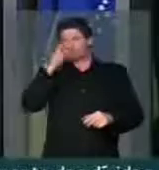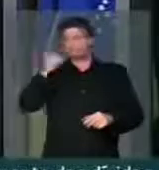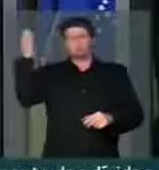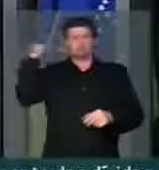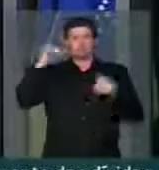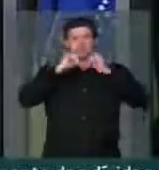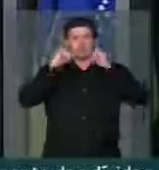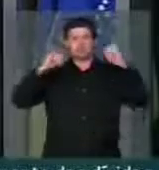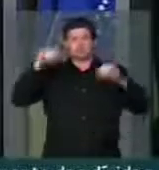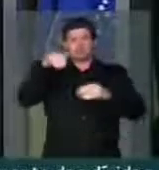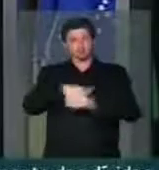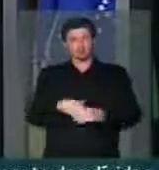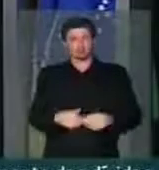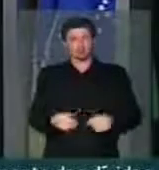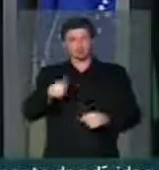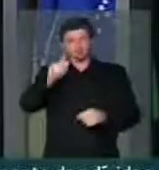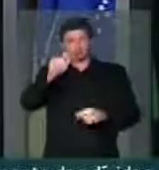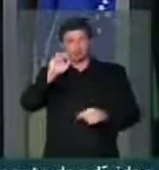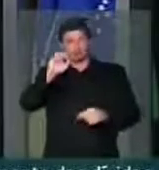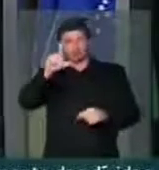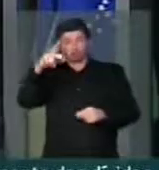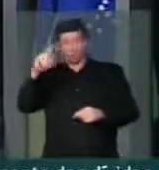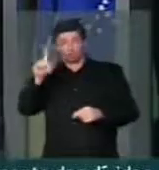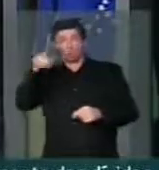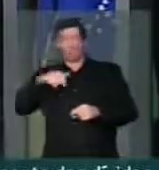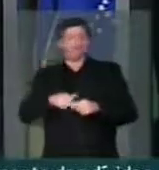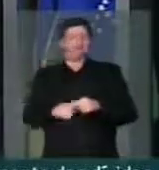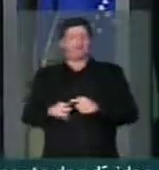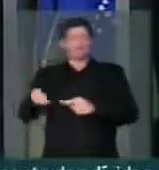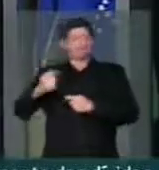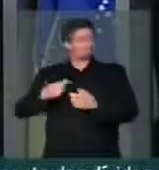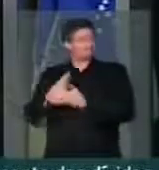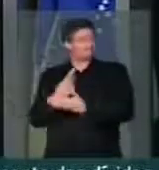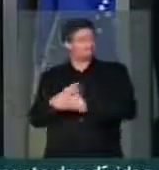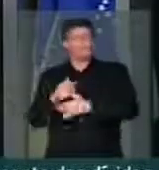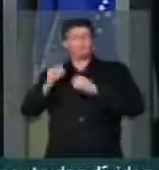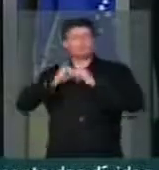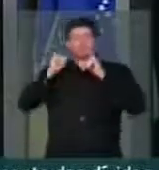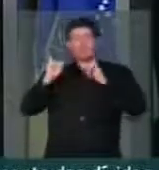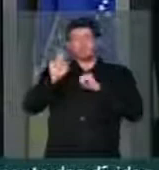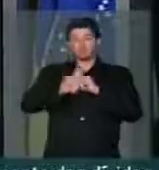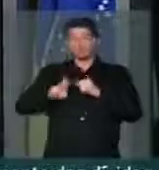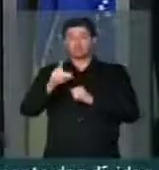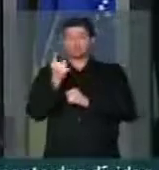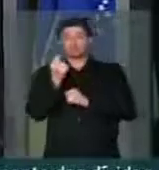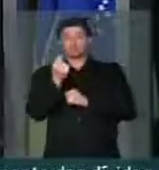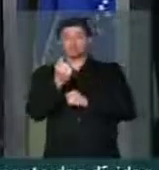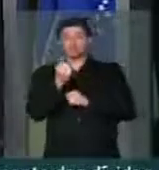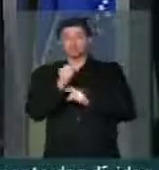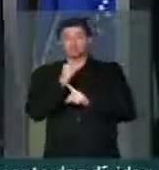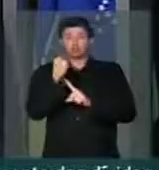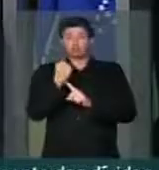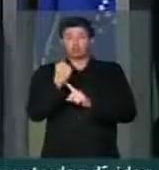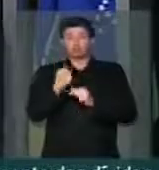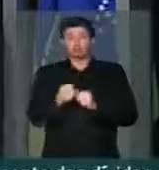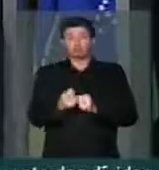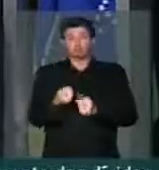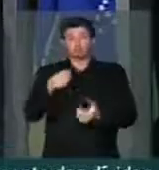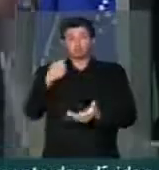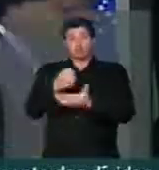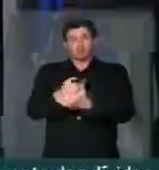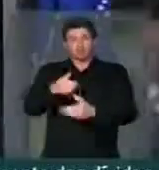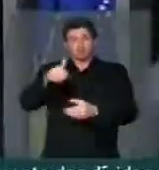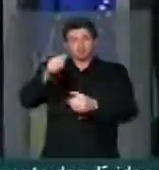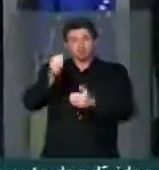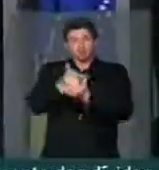sua campanha eleitoral. Golpismo é fraudar a campanha utilizando recursos sociais para comprar